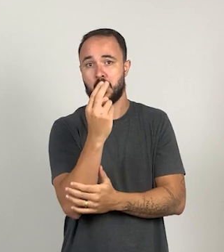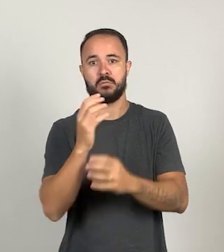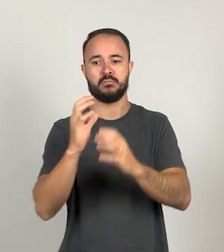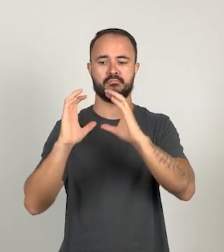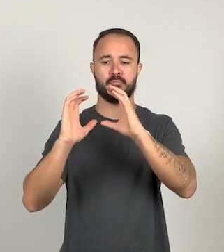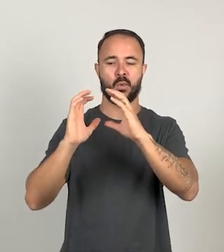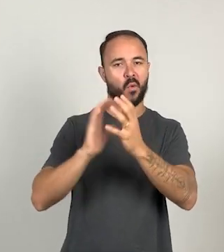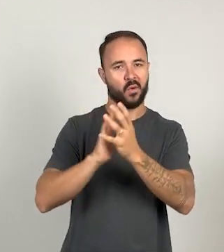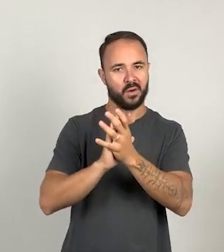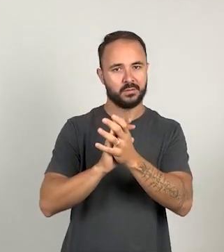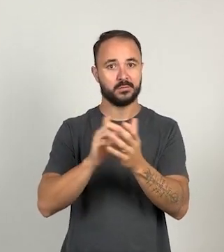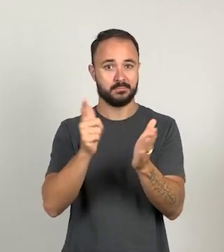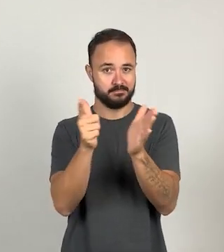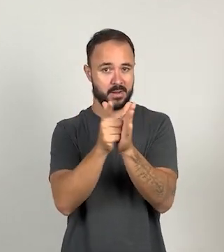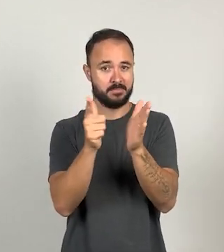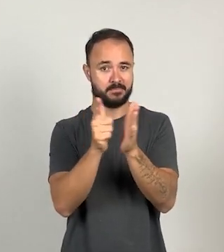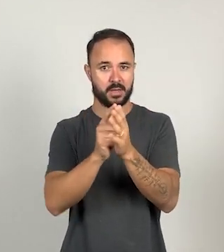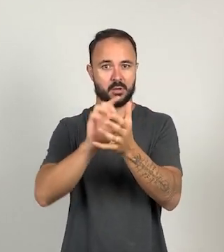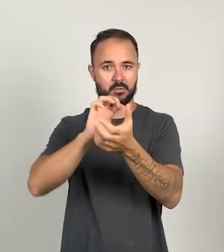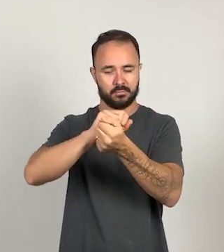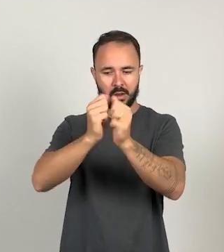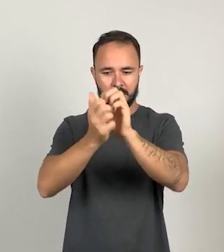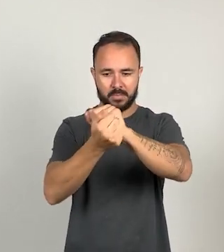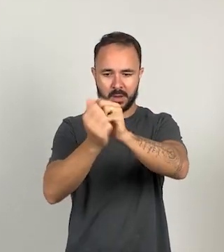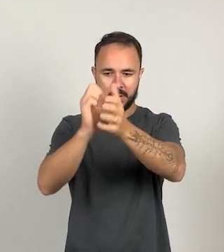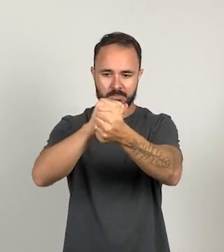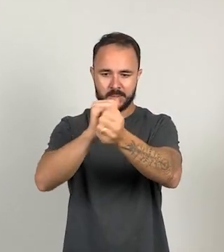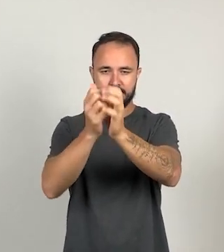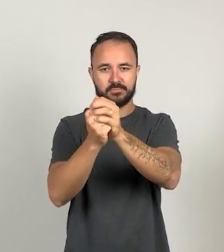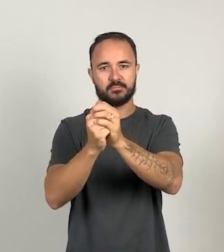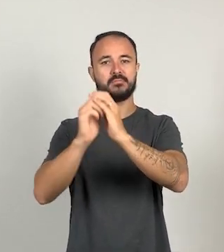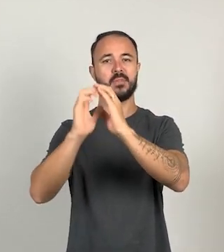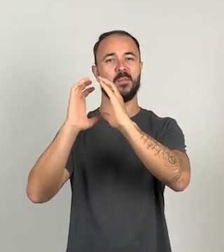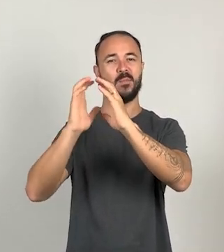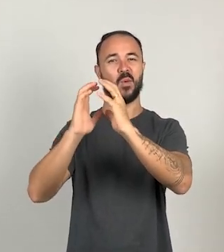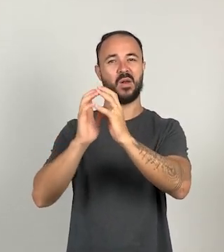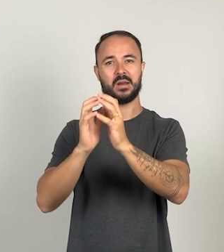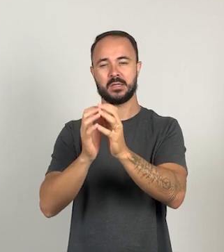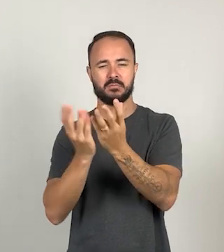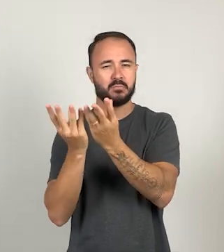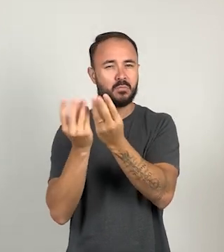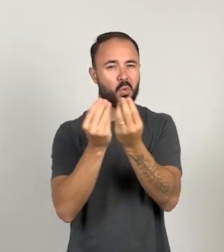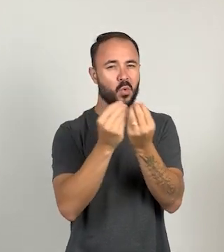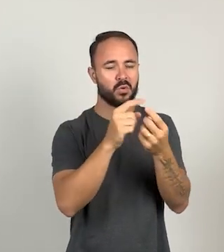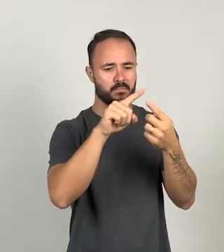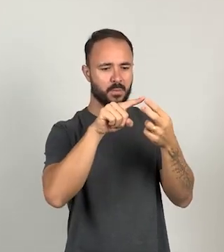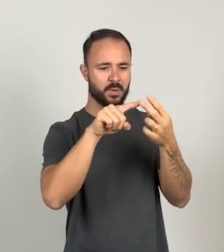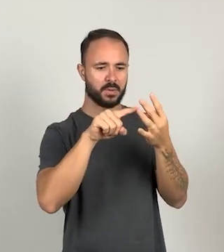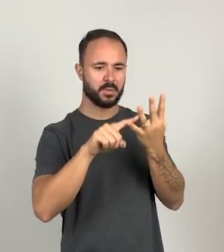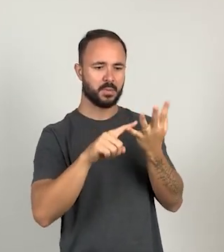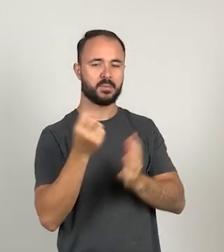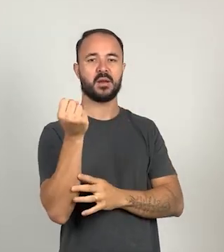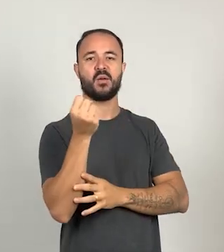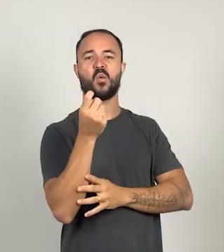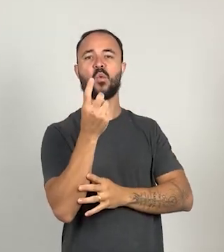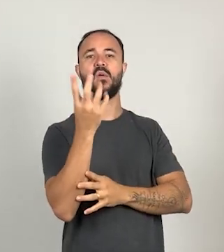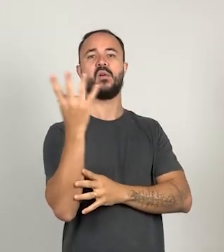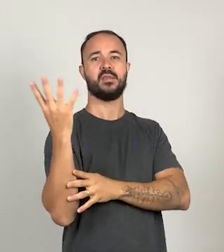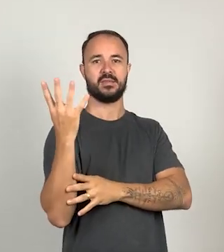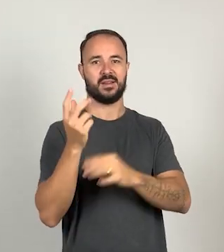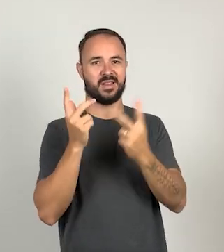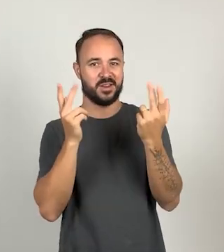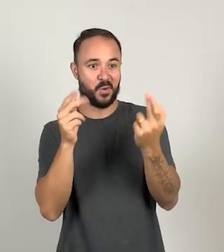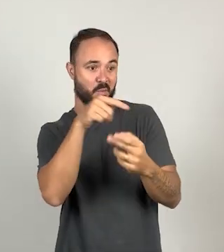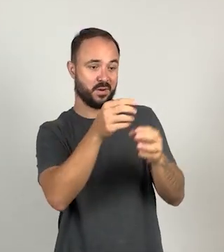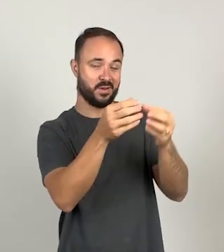de papel, fazer. A bolinha de papel, um monte de bolinha. E sair contando os ovinhos